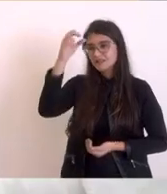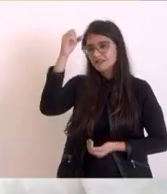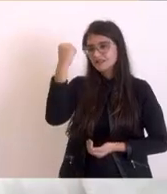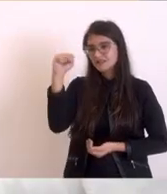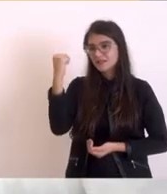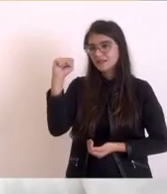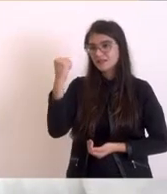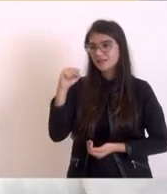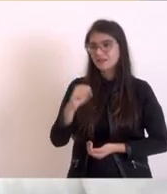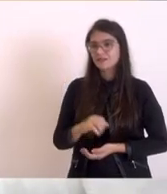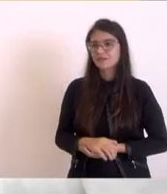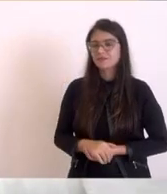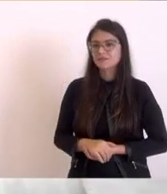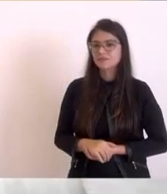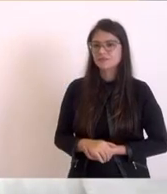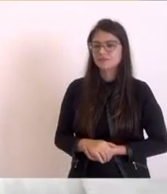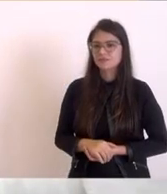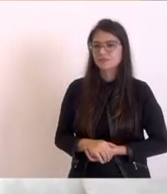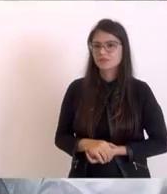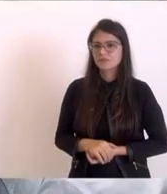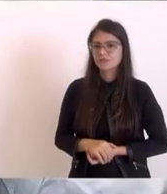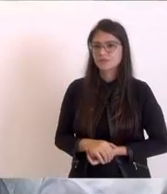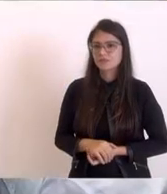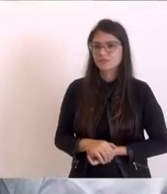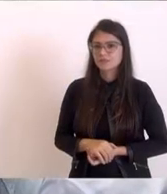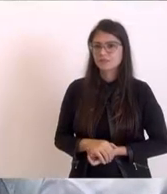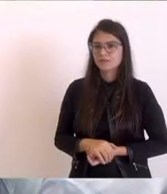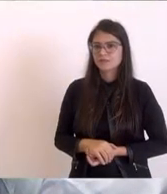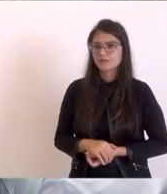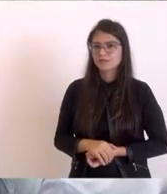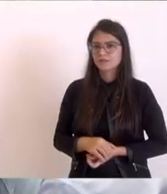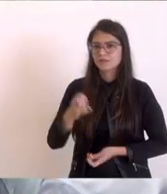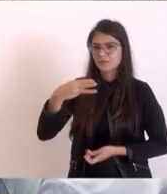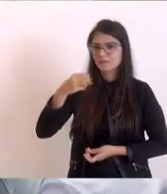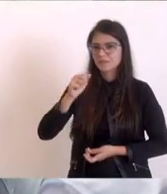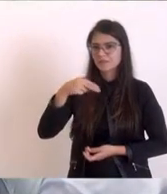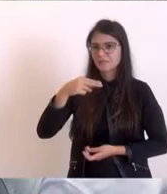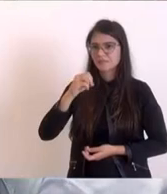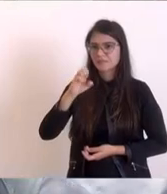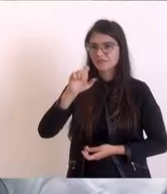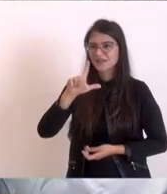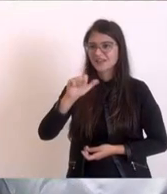Maria da Conceição. Por favor. Manuela? Ué.